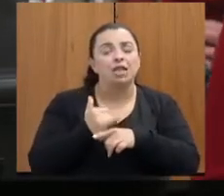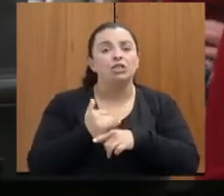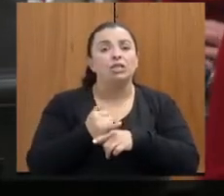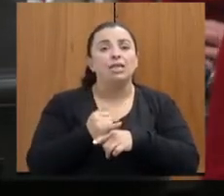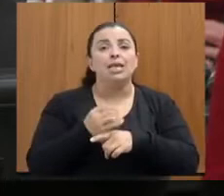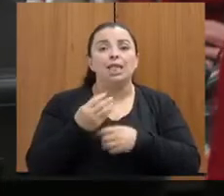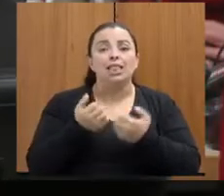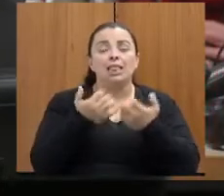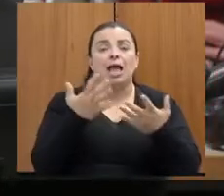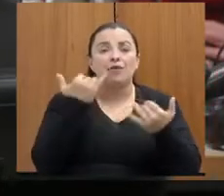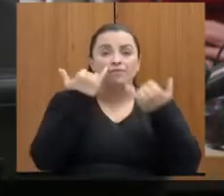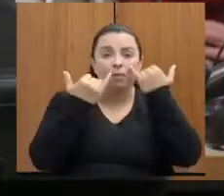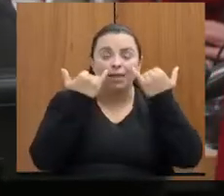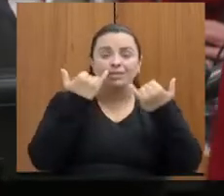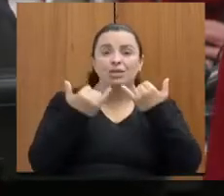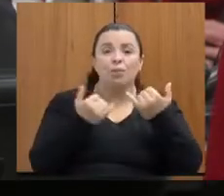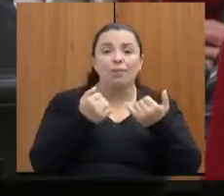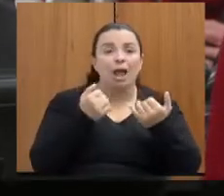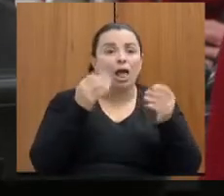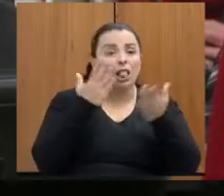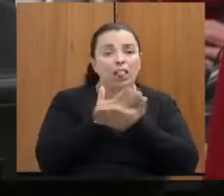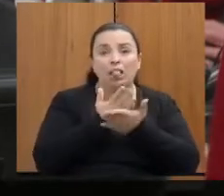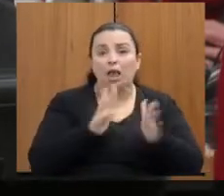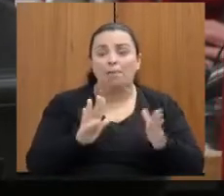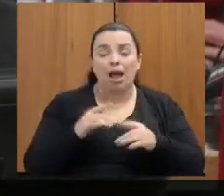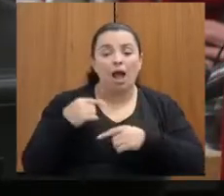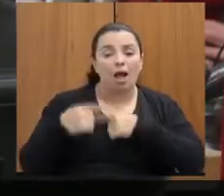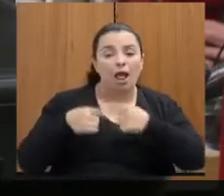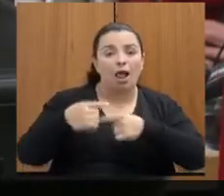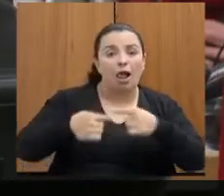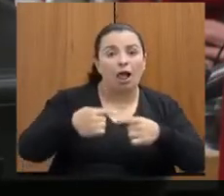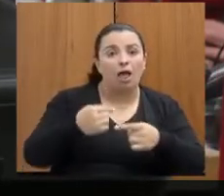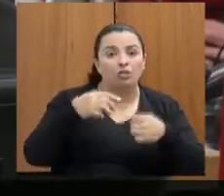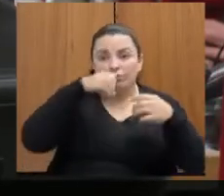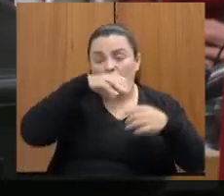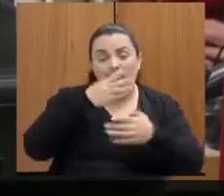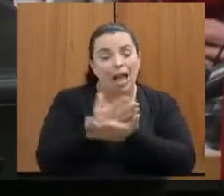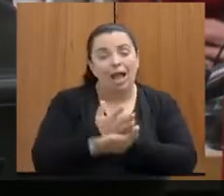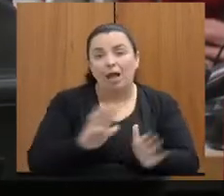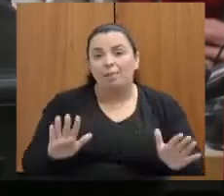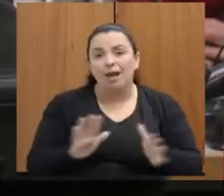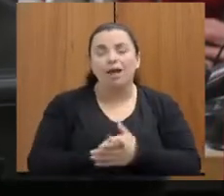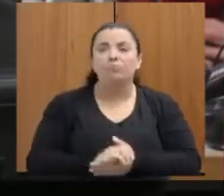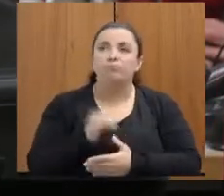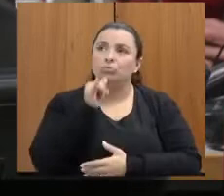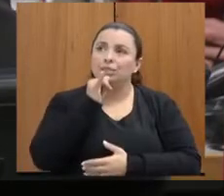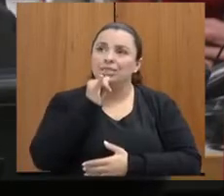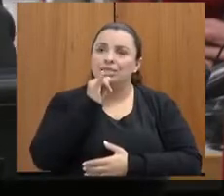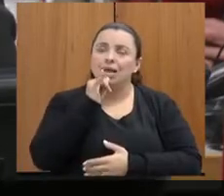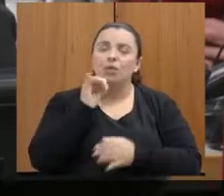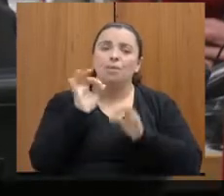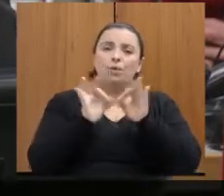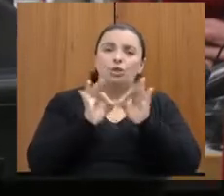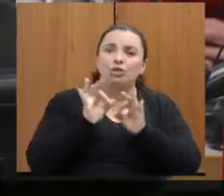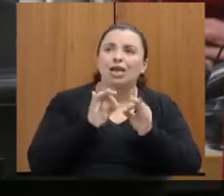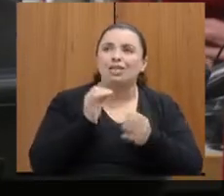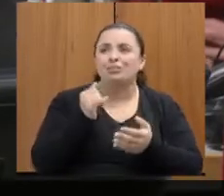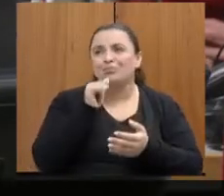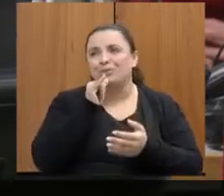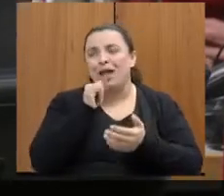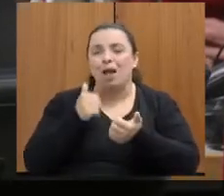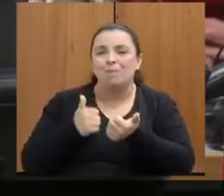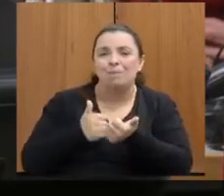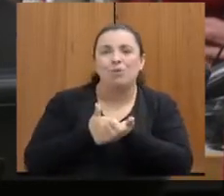violência, por exemplo, com o que mencionei aqui quando a gente fala de projetos de apoio com teatro universitário, por exemplo,